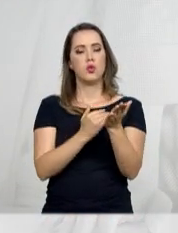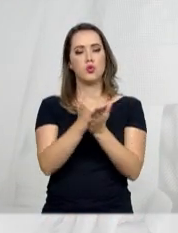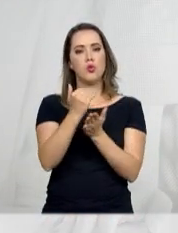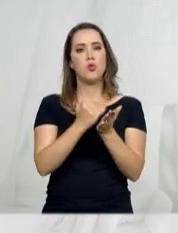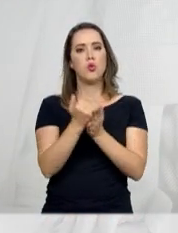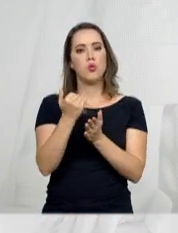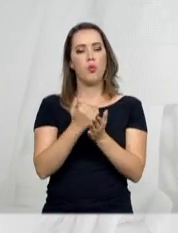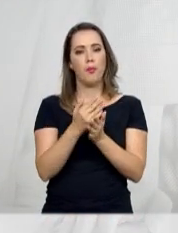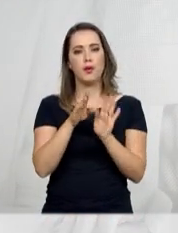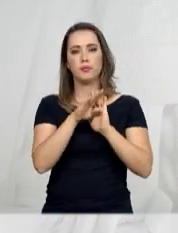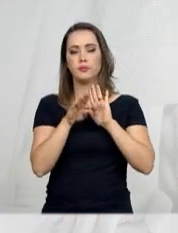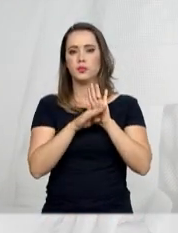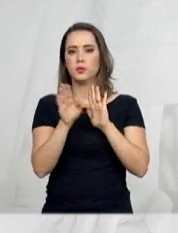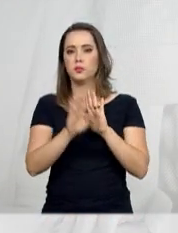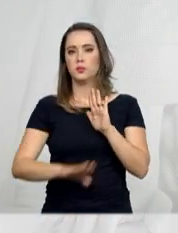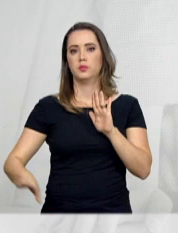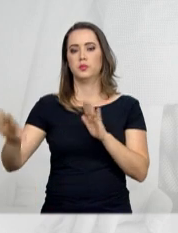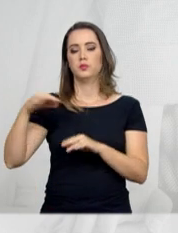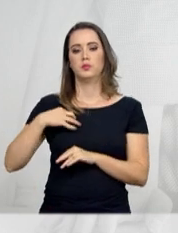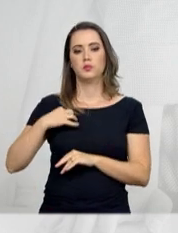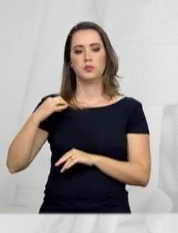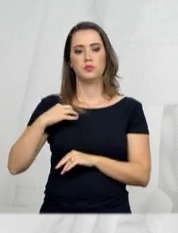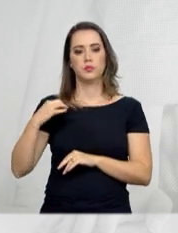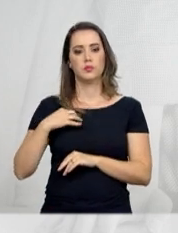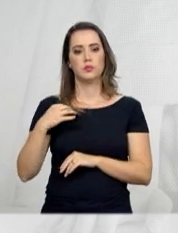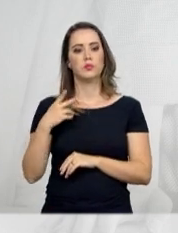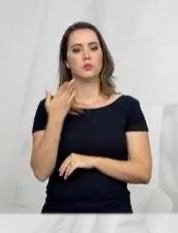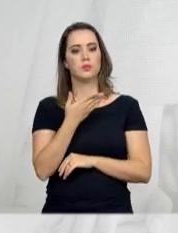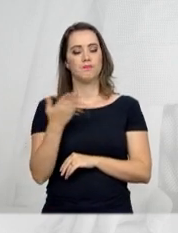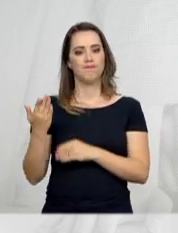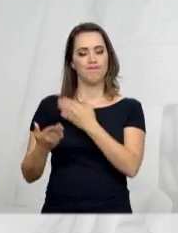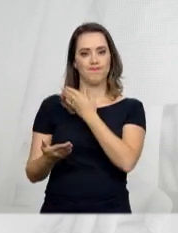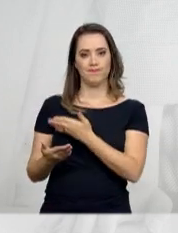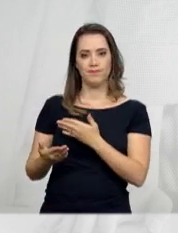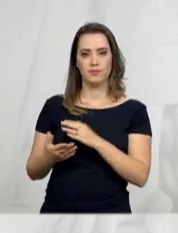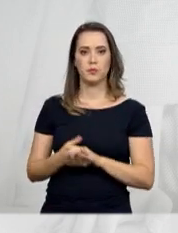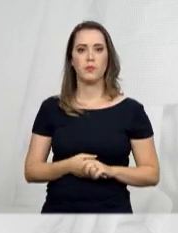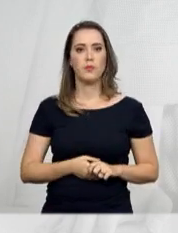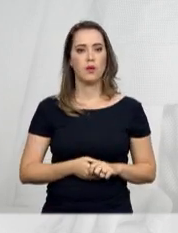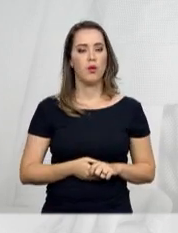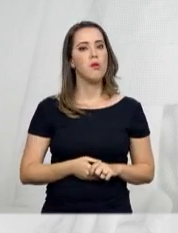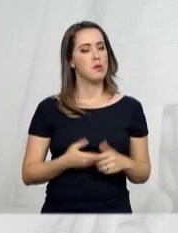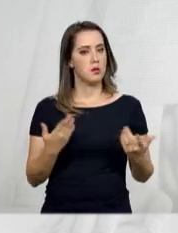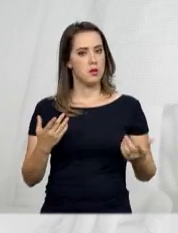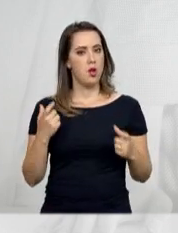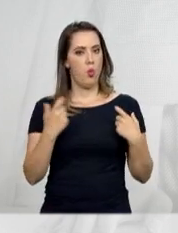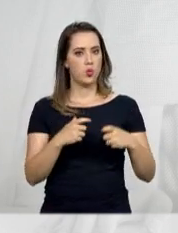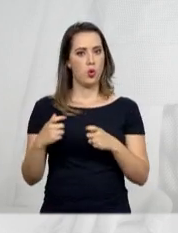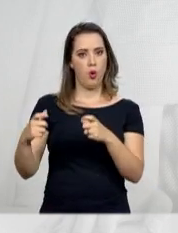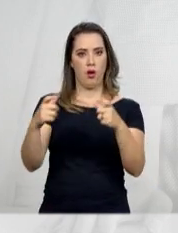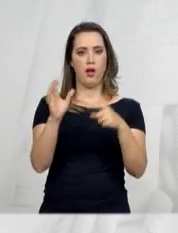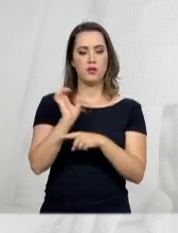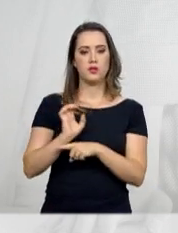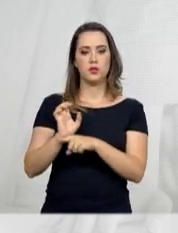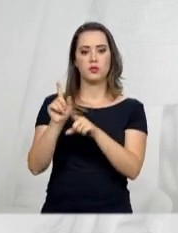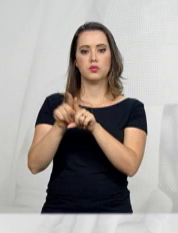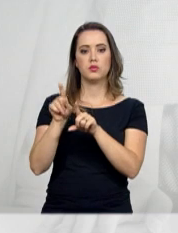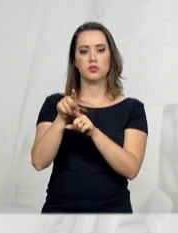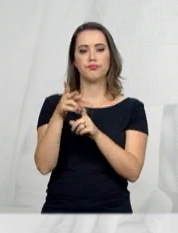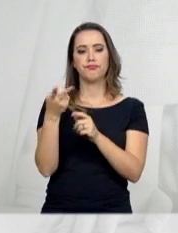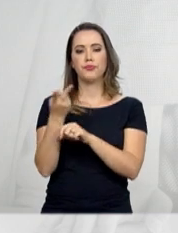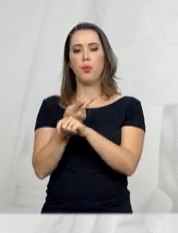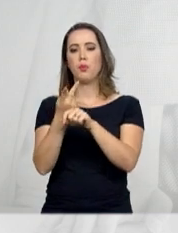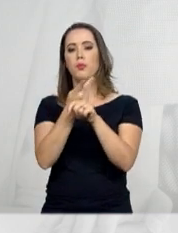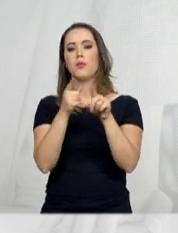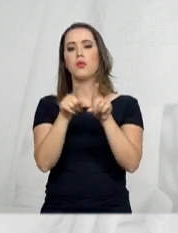Voluntariado, Porto Alegre, São Paulo, Salvador, Brasília e Boa Vista. As cidades vão receber equipes para mapear